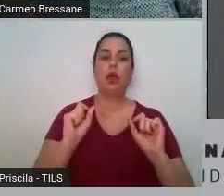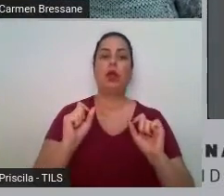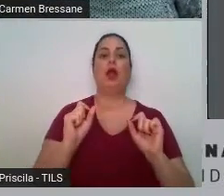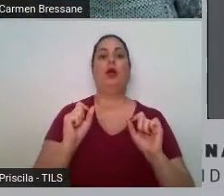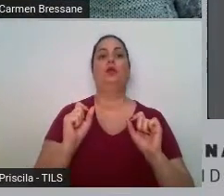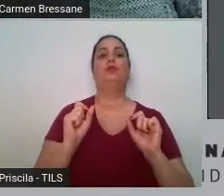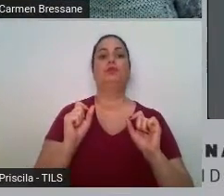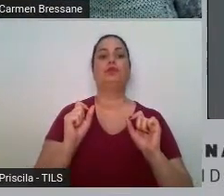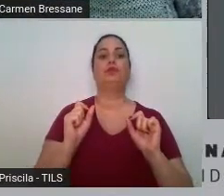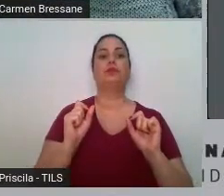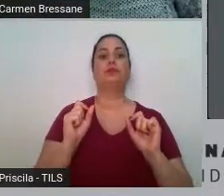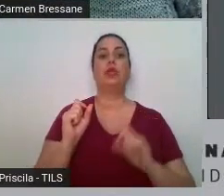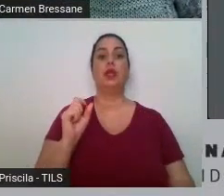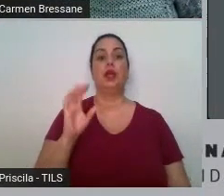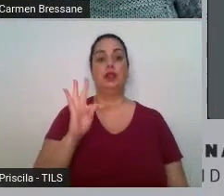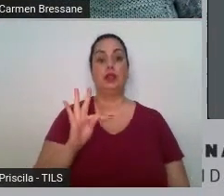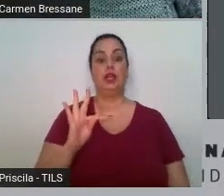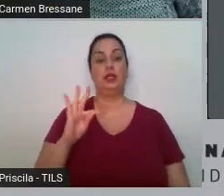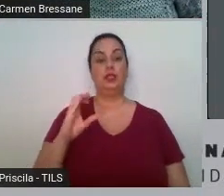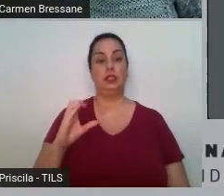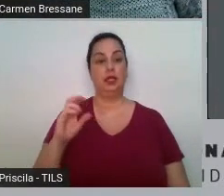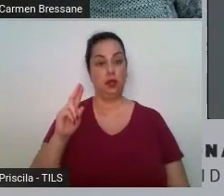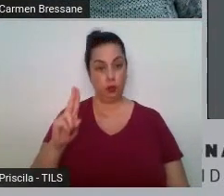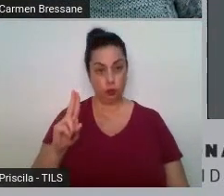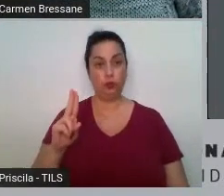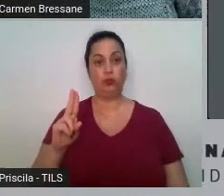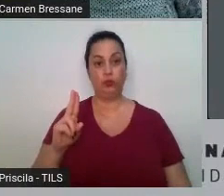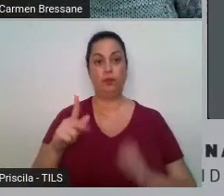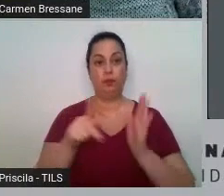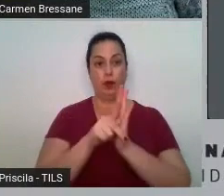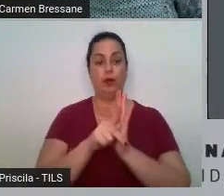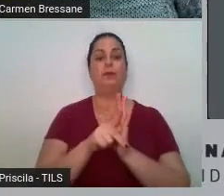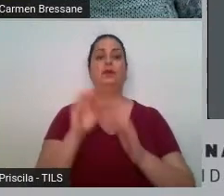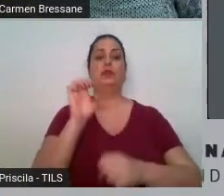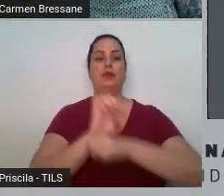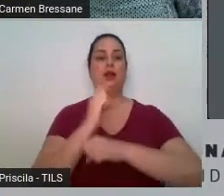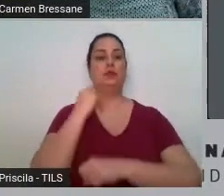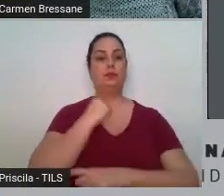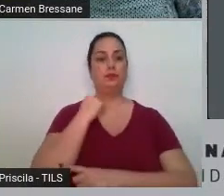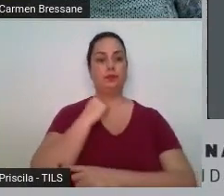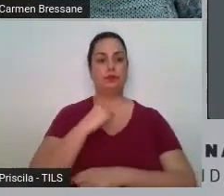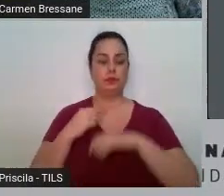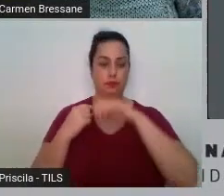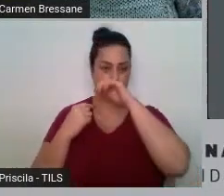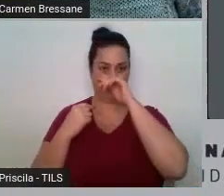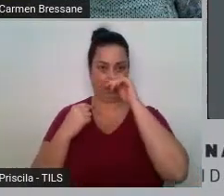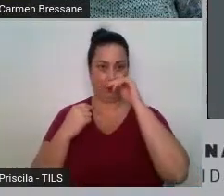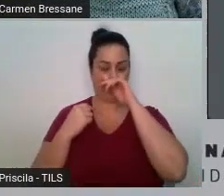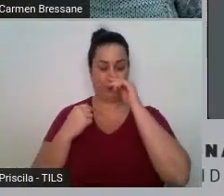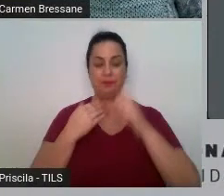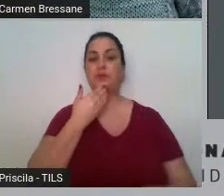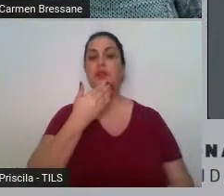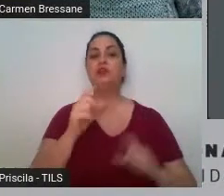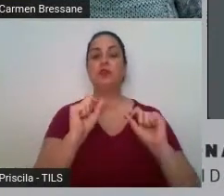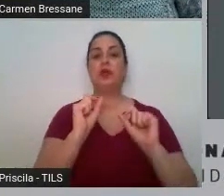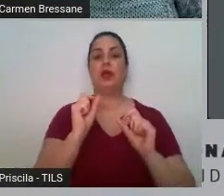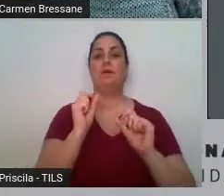E o Tribunal de Contas do Estado de Minas Gerais determinou a interrupção dos pagamentos das debêntures.